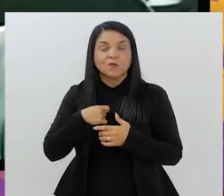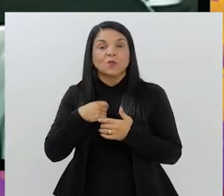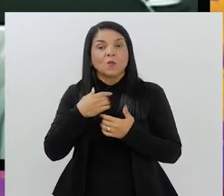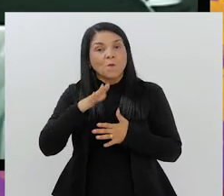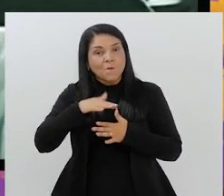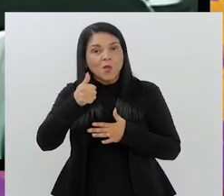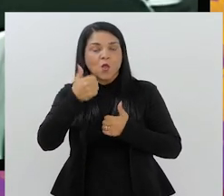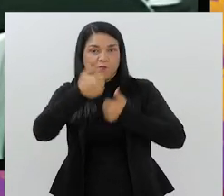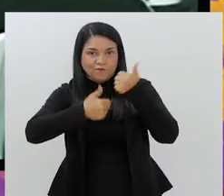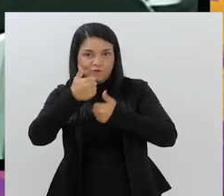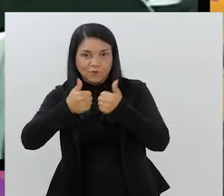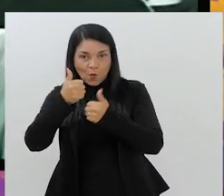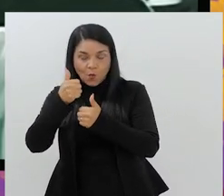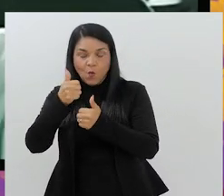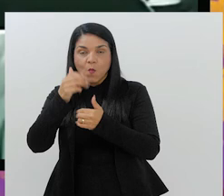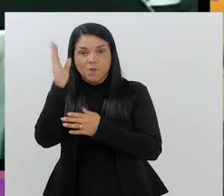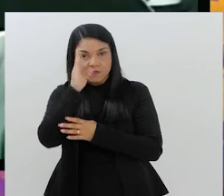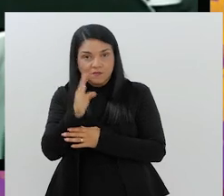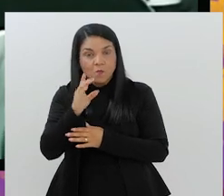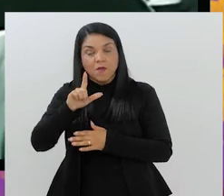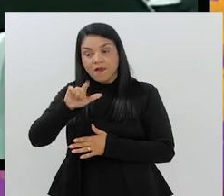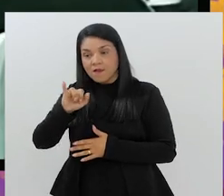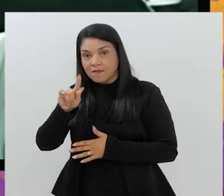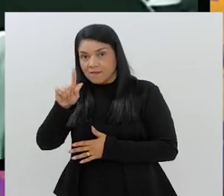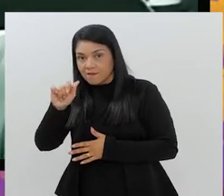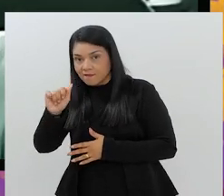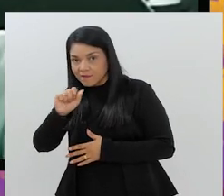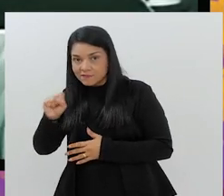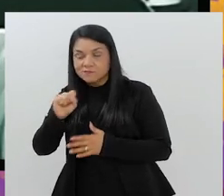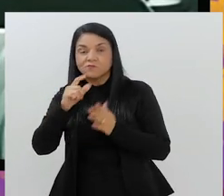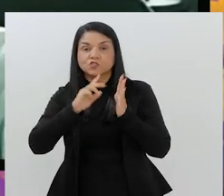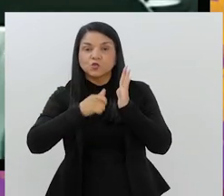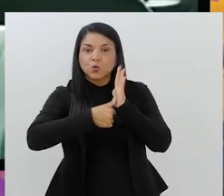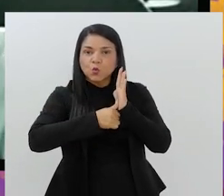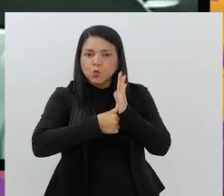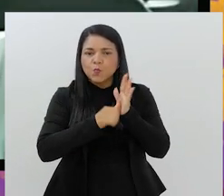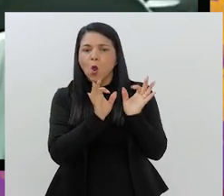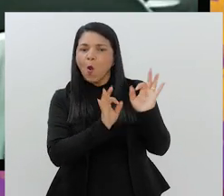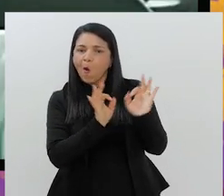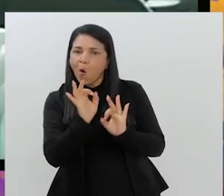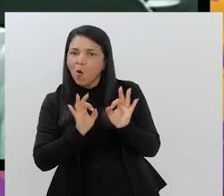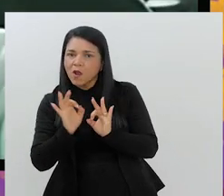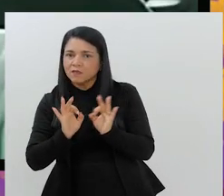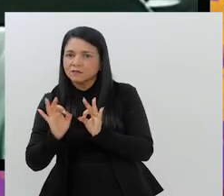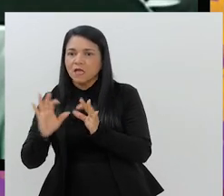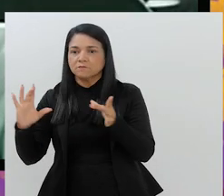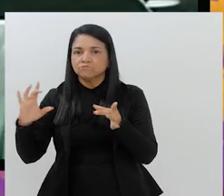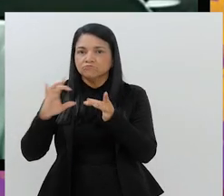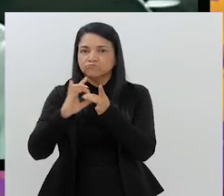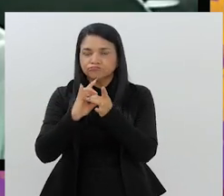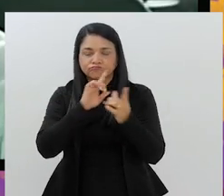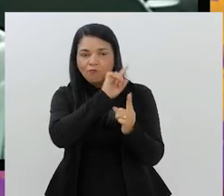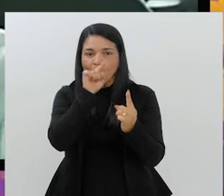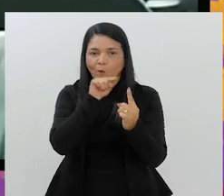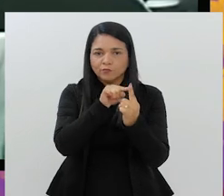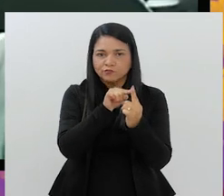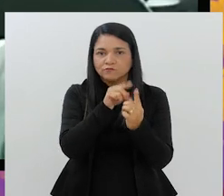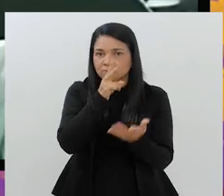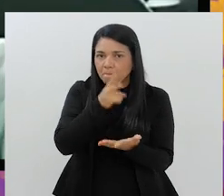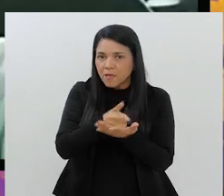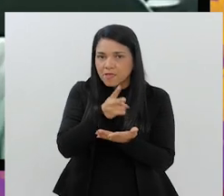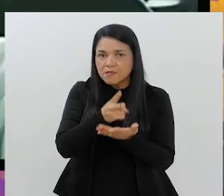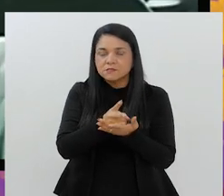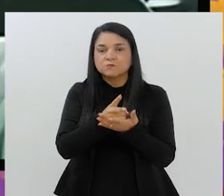isso. Mas o melhor para o produto do futebol brasileiro seria que uma liga de clubes devidamente organizada, com todos